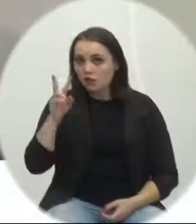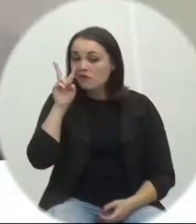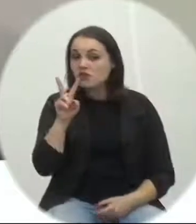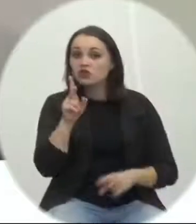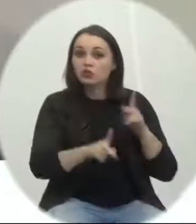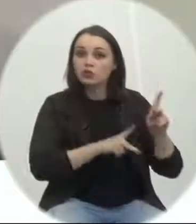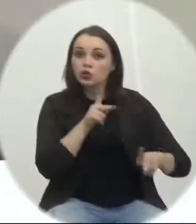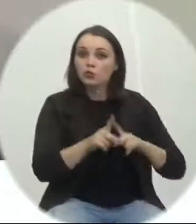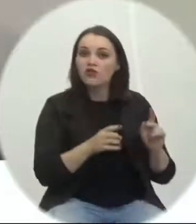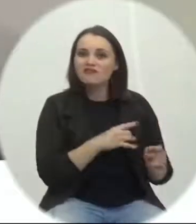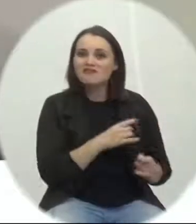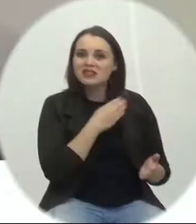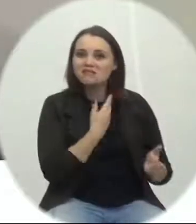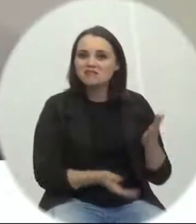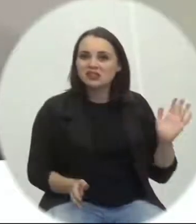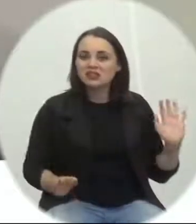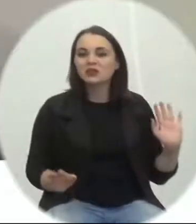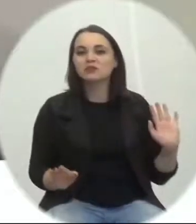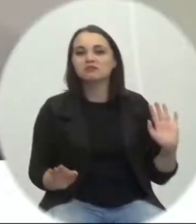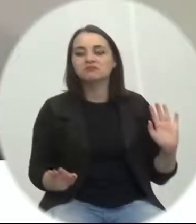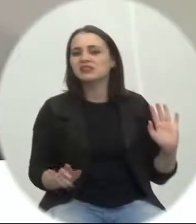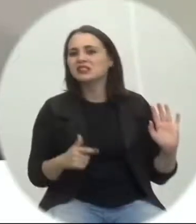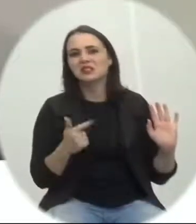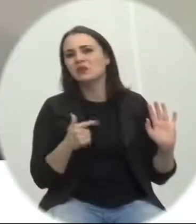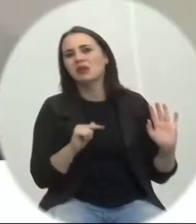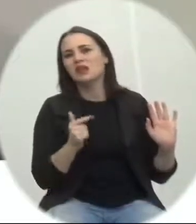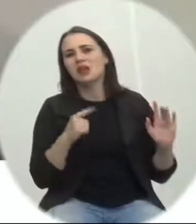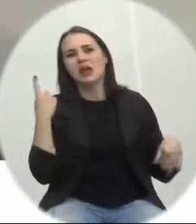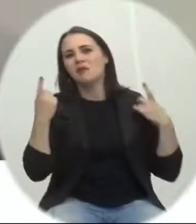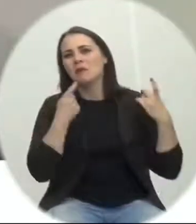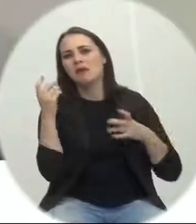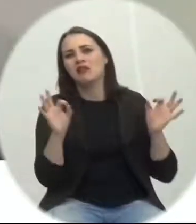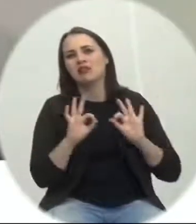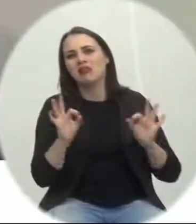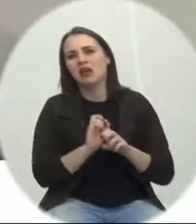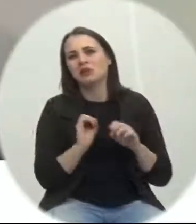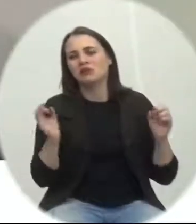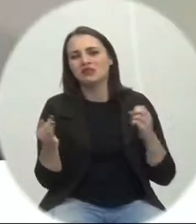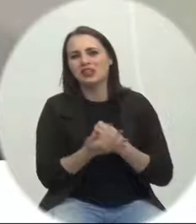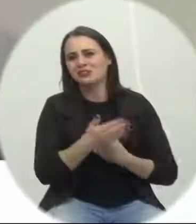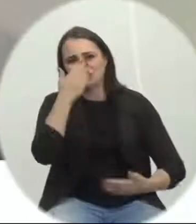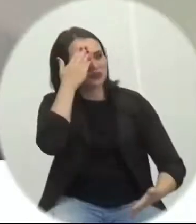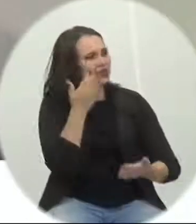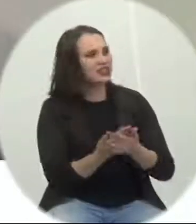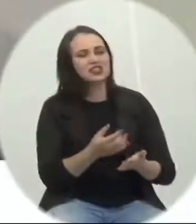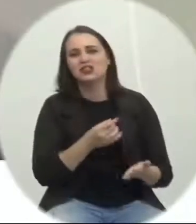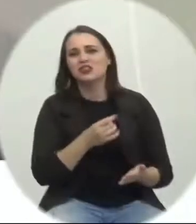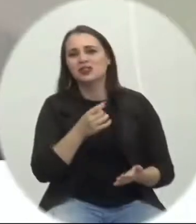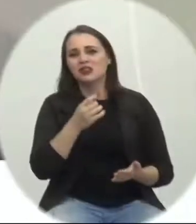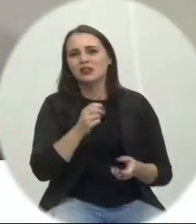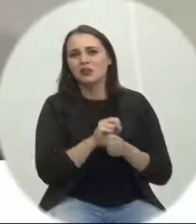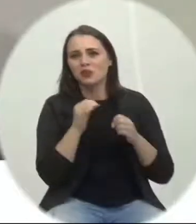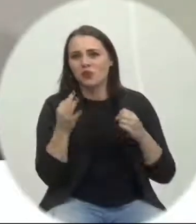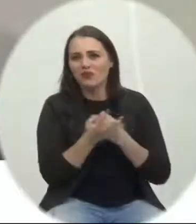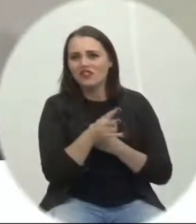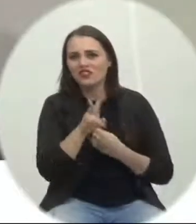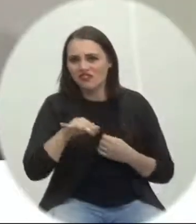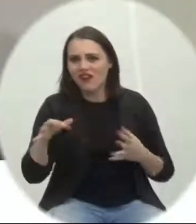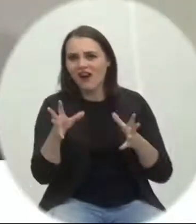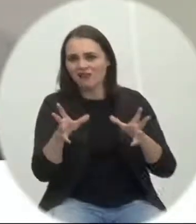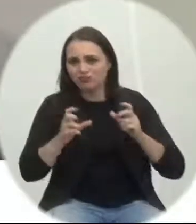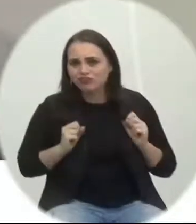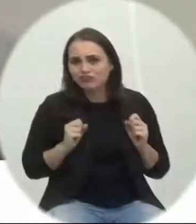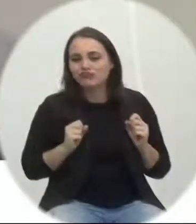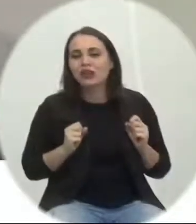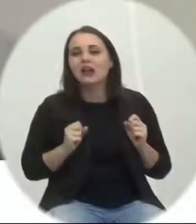o povo perdeu o medo de morrer. Eles não estão mais se preocupando tanto com isso, eles não acreditam que isso vai acontecer com eles. Estão